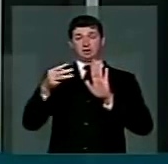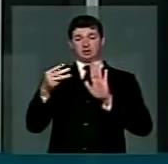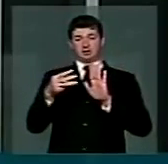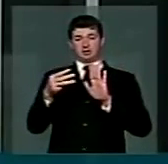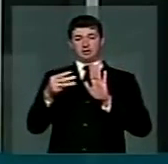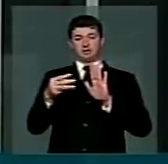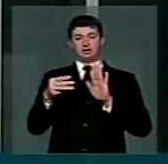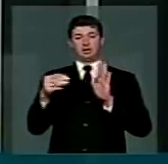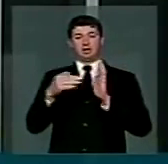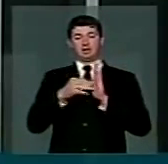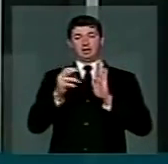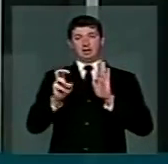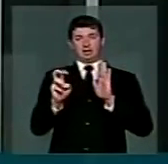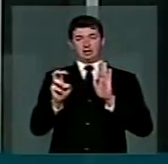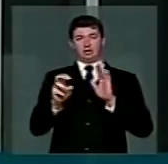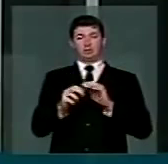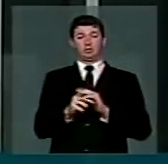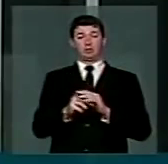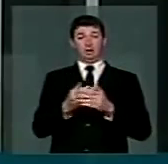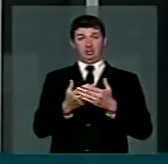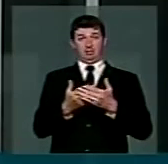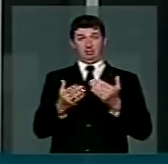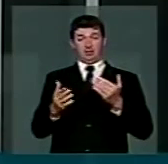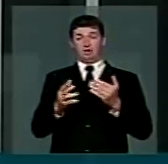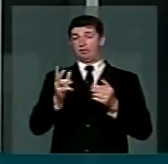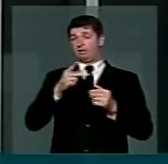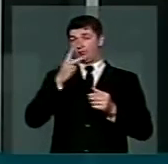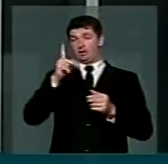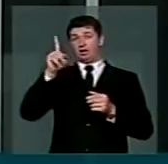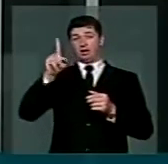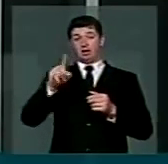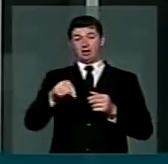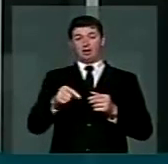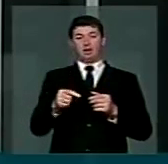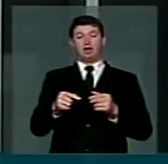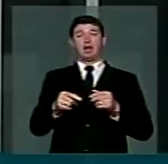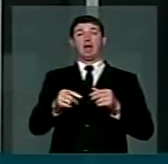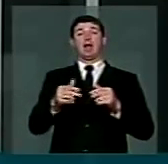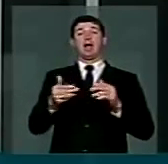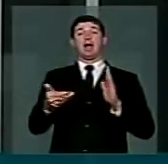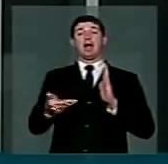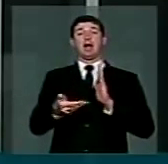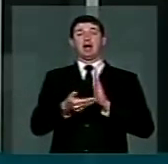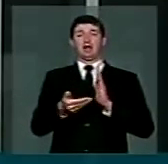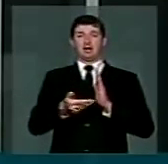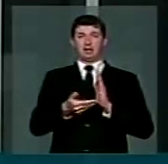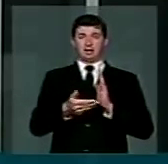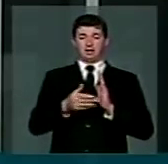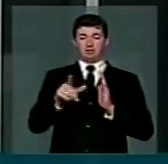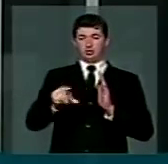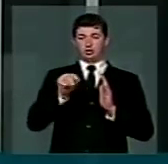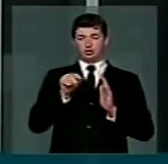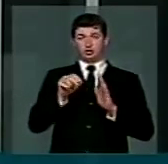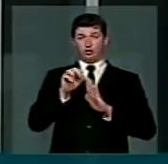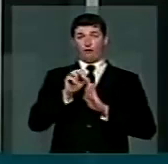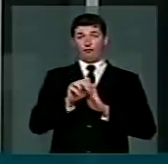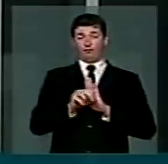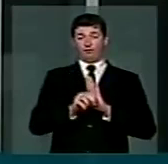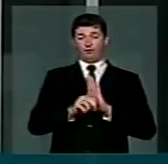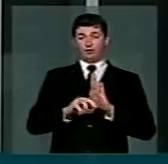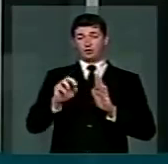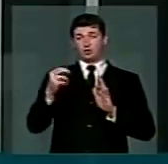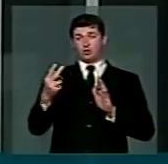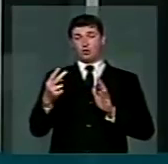a quinto, a perda será declarada pela mesa da Casa respectiva de ofício ou mediante